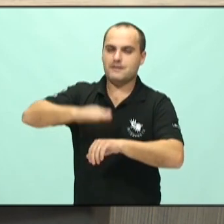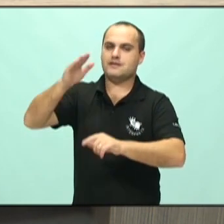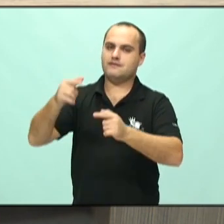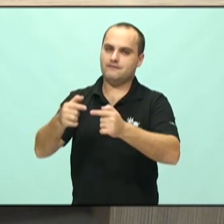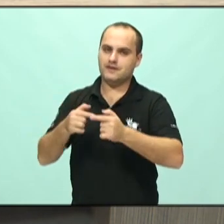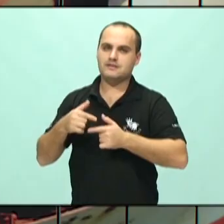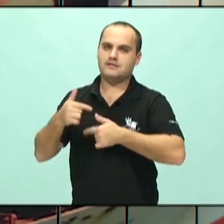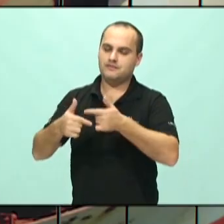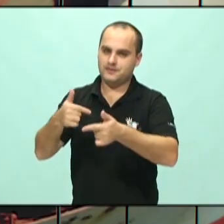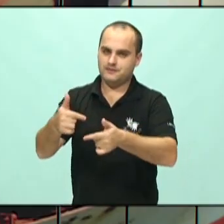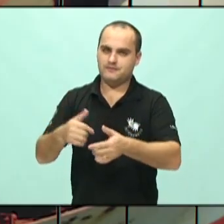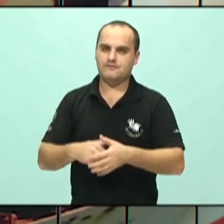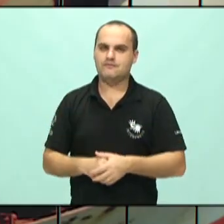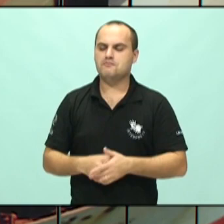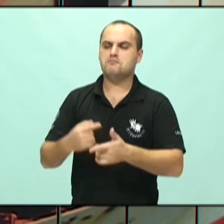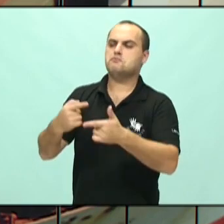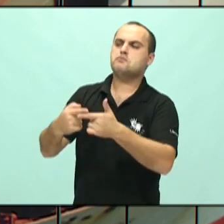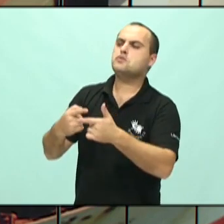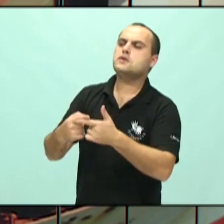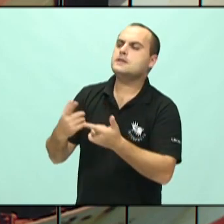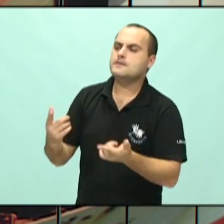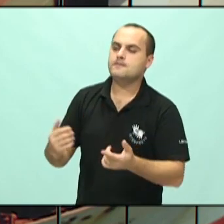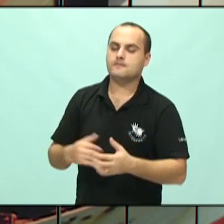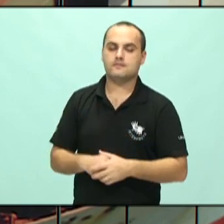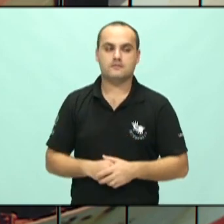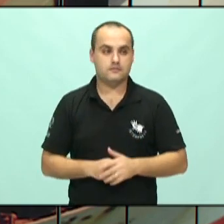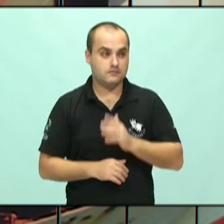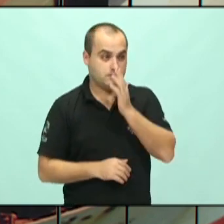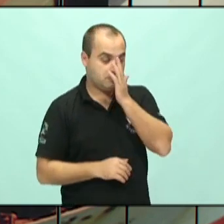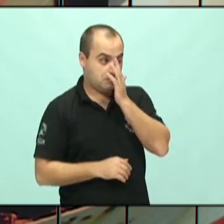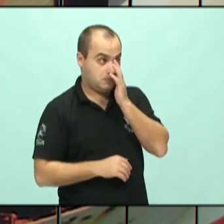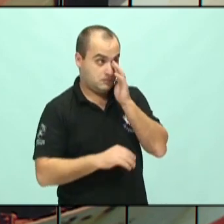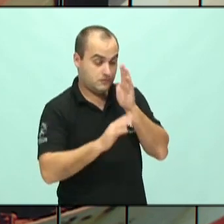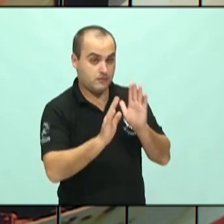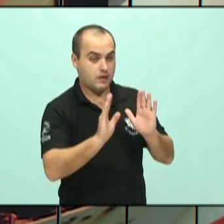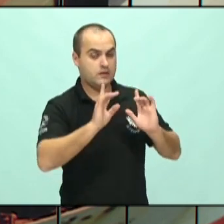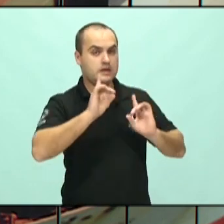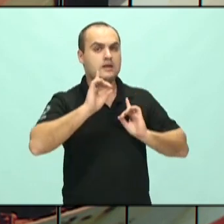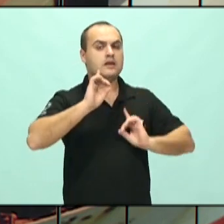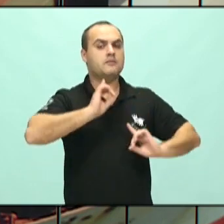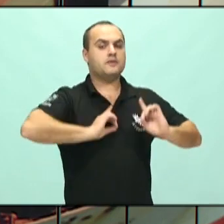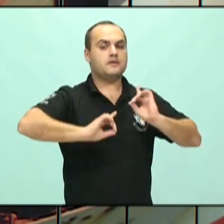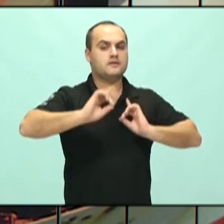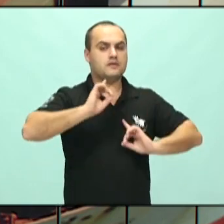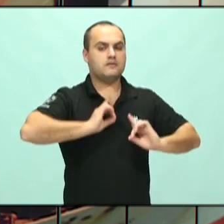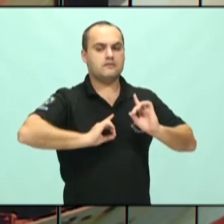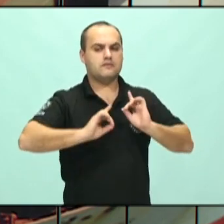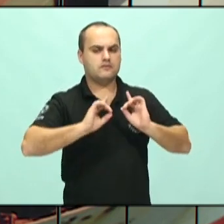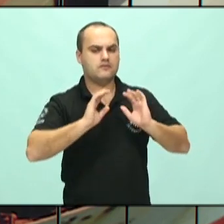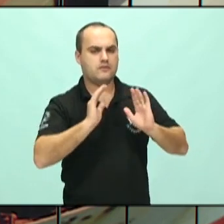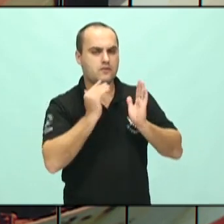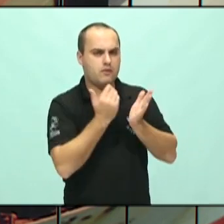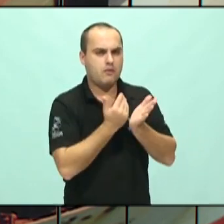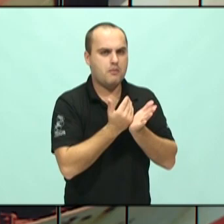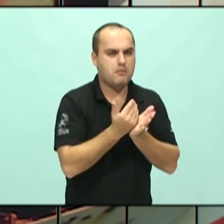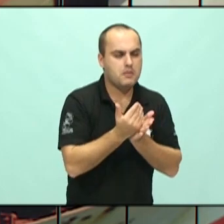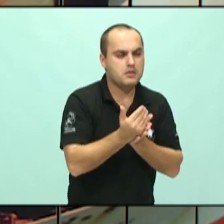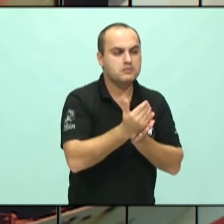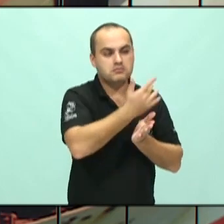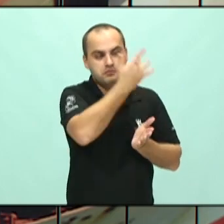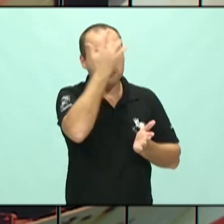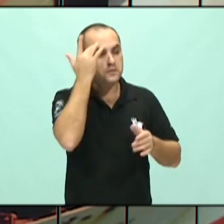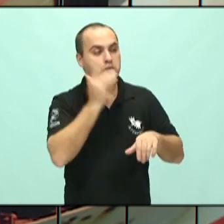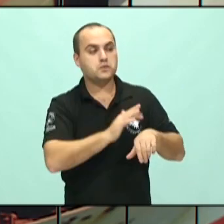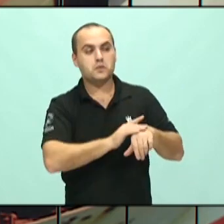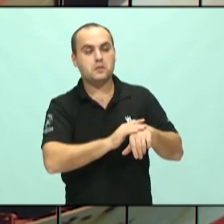Primeiramente, eu acho que a depressão, ela vai, ela foi trilhando um caminho aonde inicialmente era uma doença desconhecida,